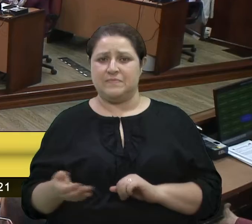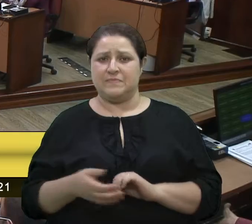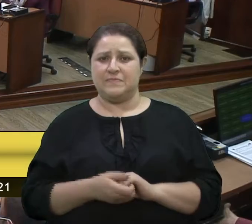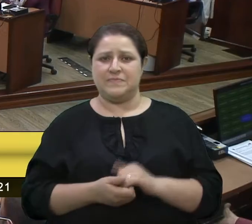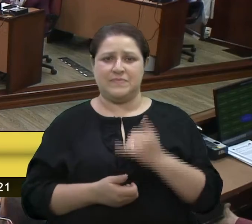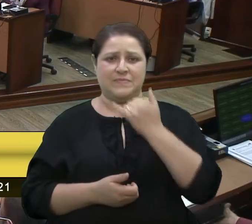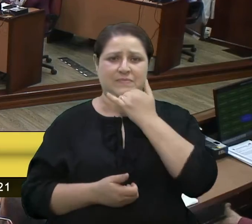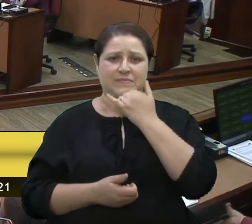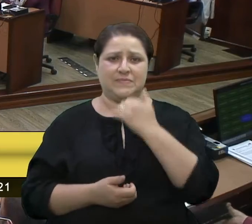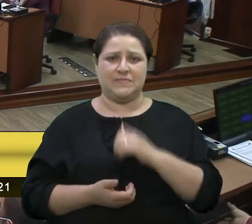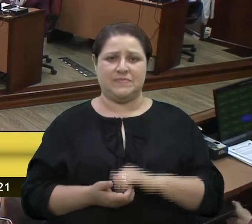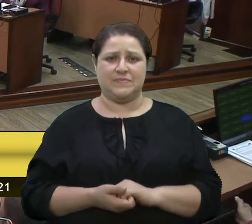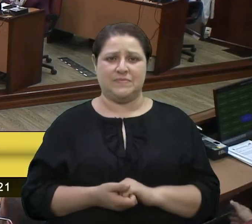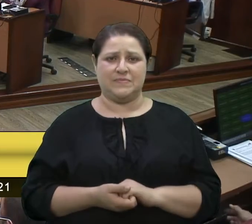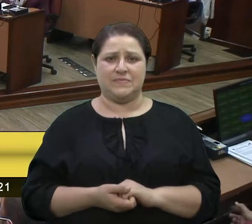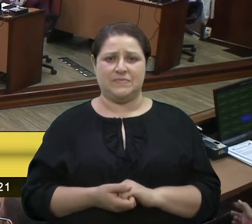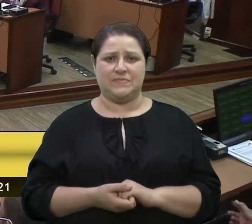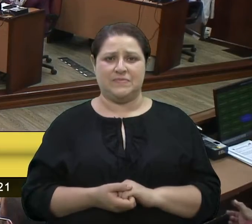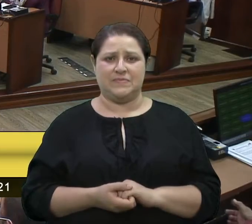desculpe, tinha esquecido.